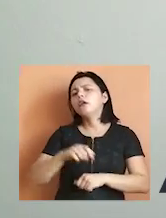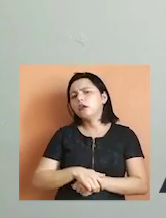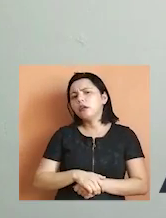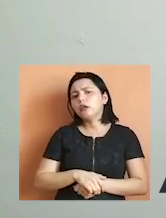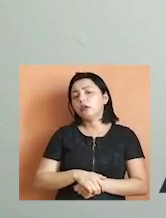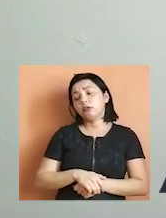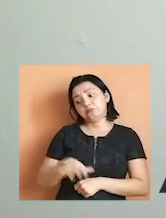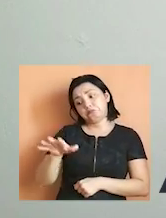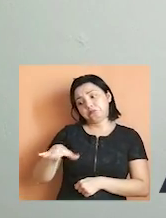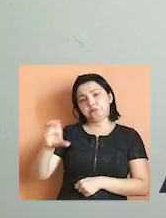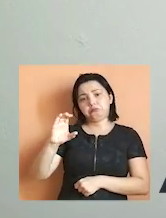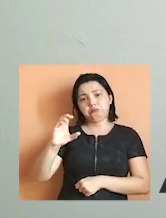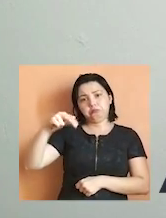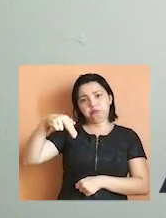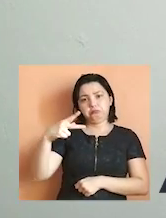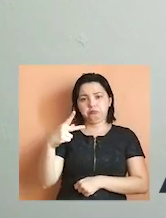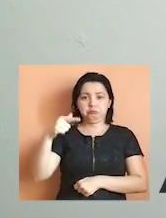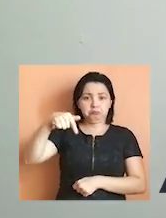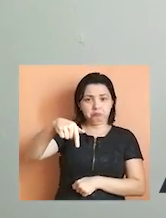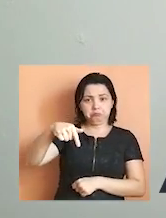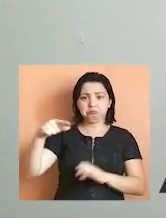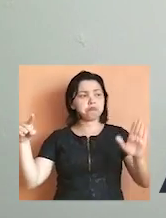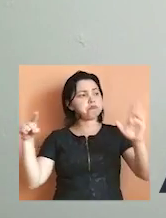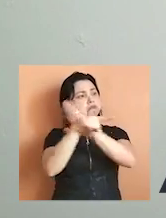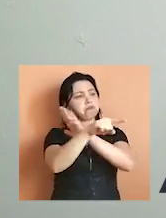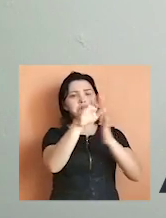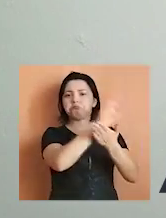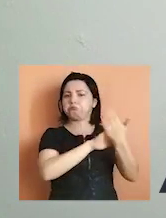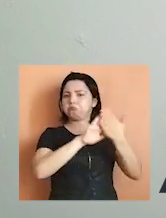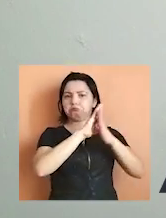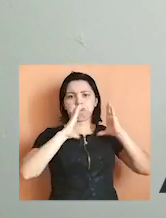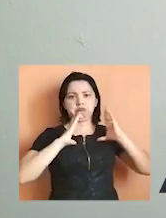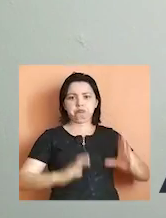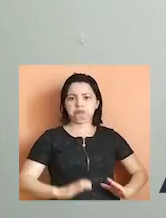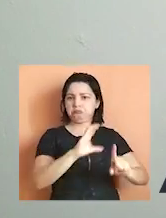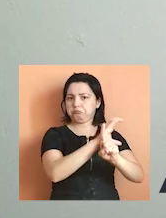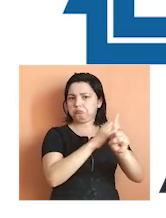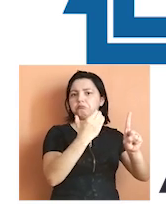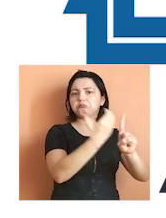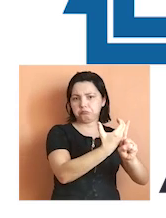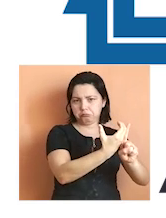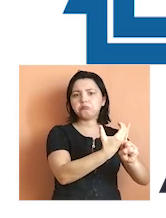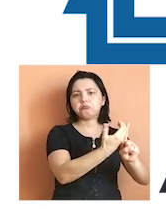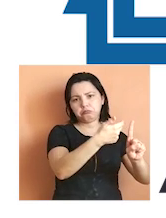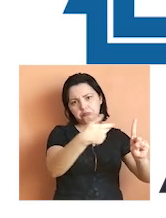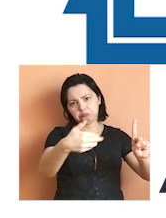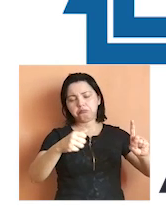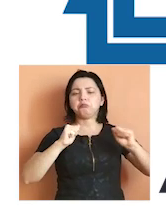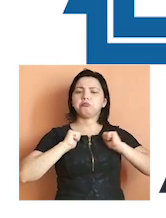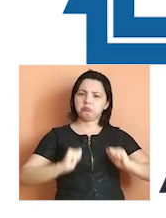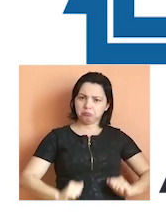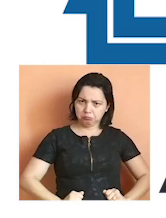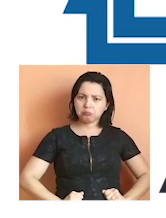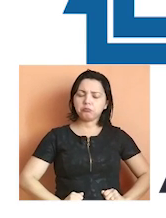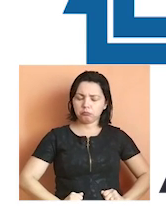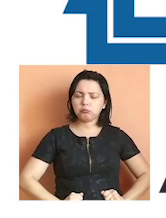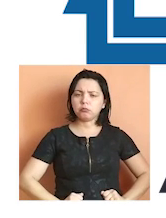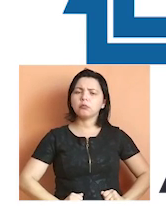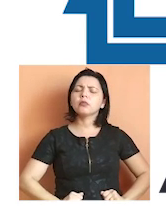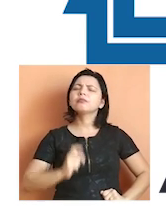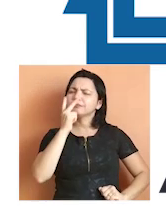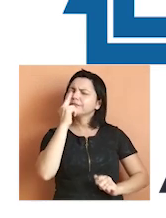departamento afirma que a decisão foi realizada sem consulta pública à comunidade acadêmica e que essa medida, abre aspas,